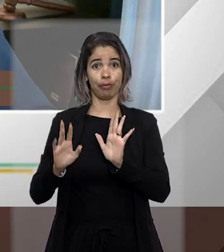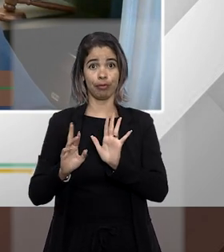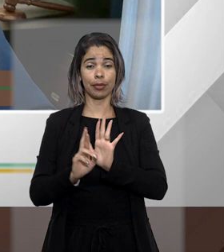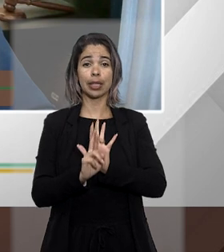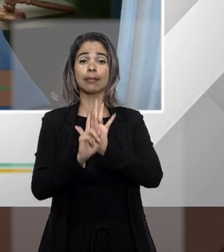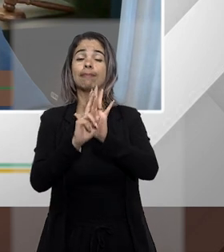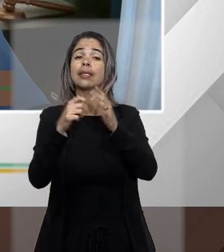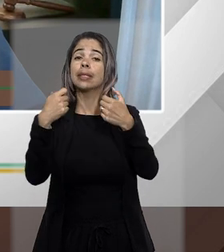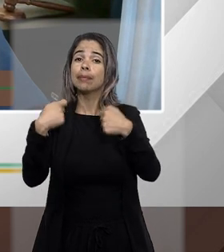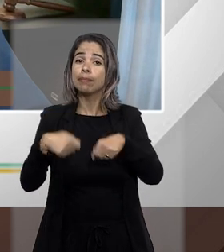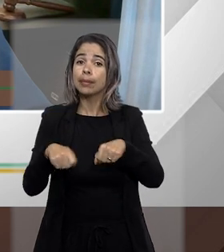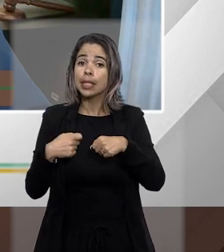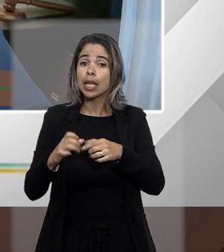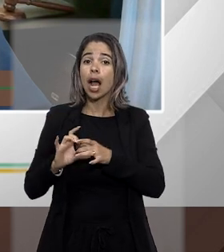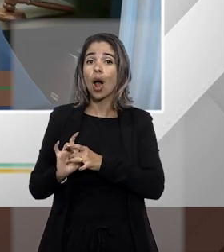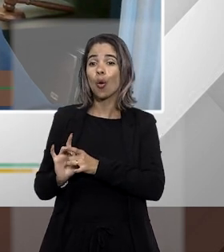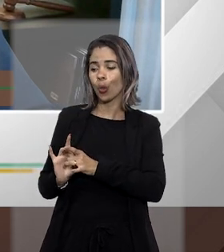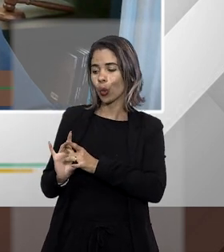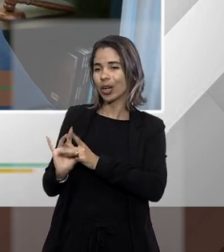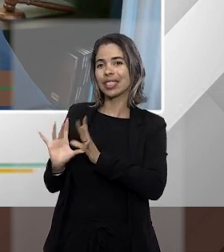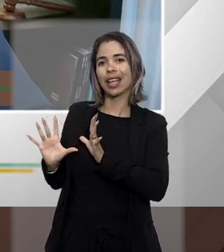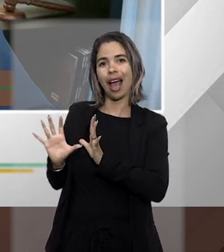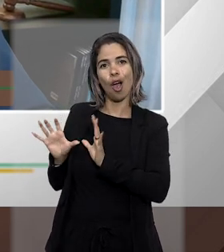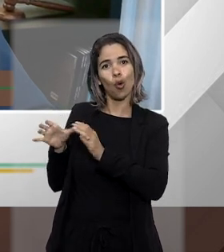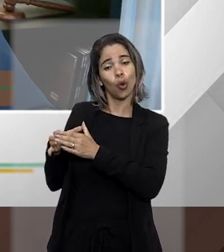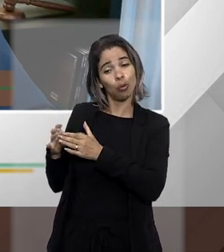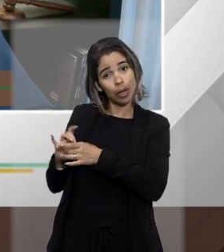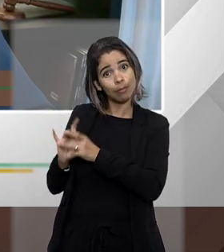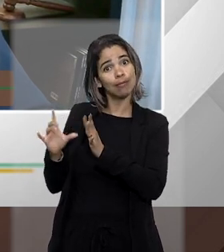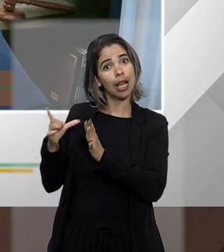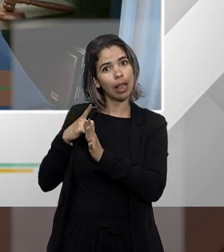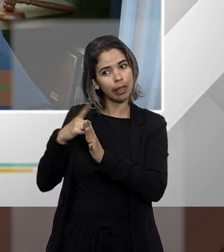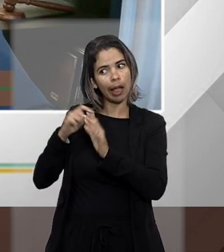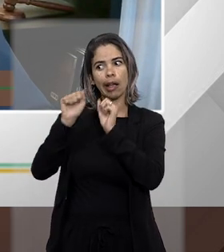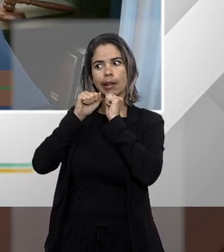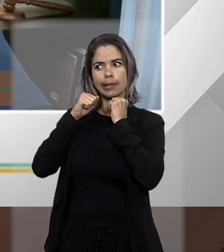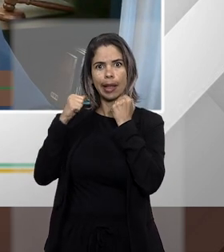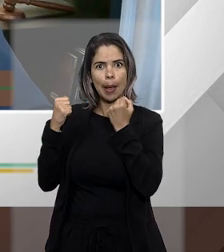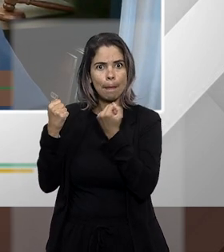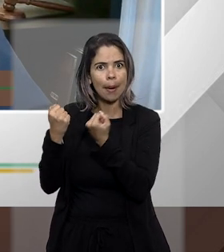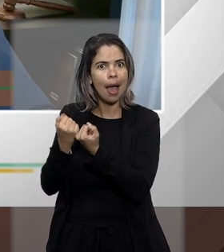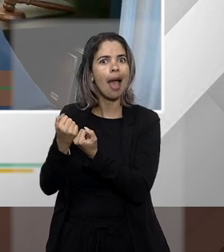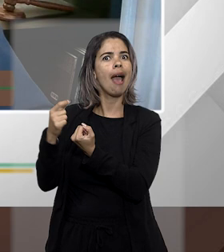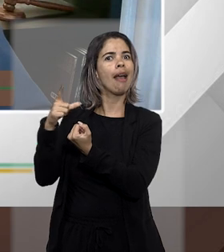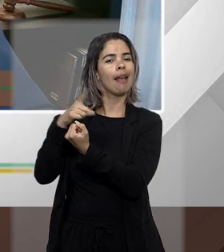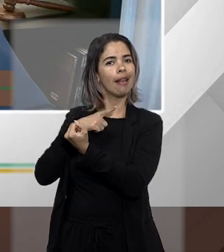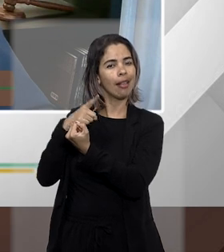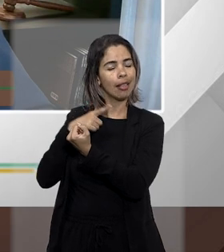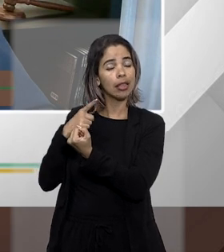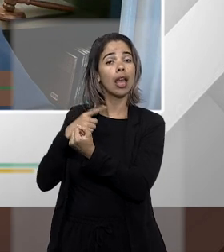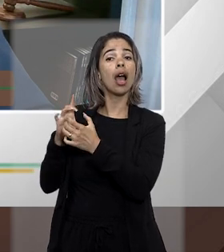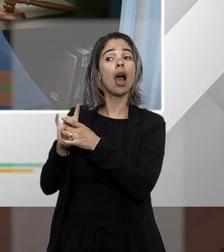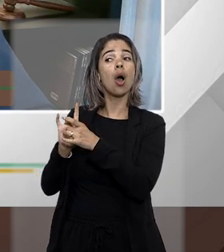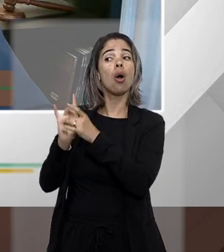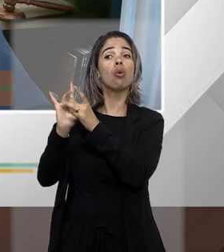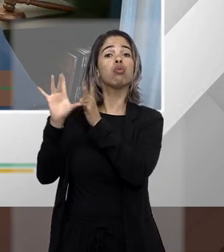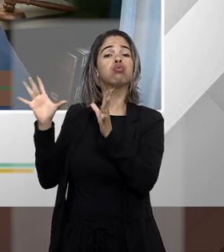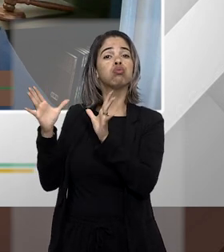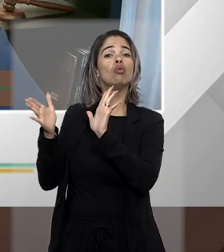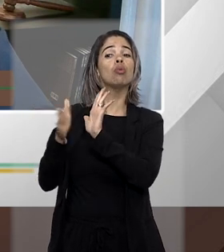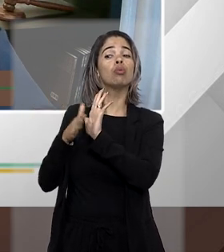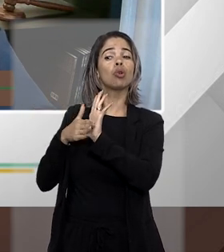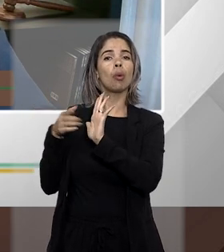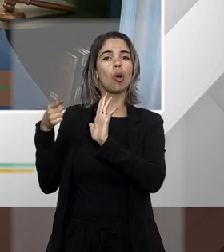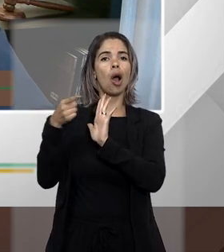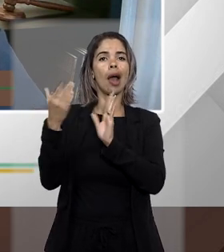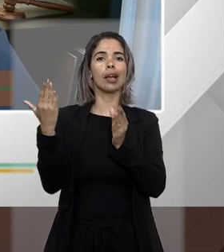expressa inclusive tem que ter uma assembleia expressa autorizando propôr aquela ação quem não inclusive também